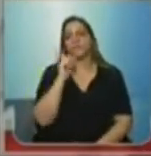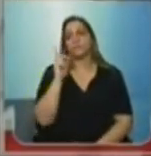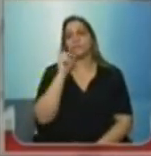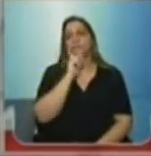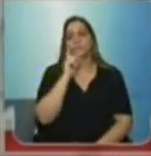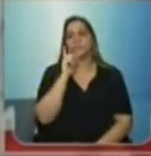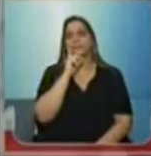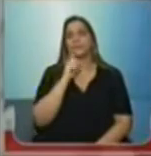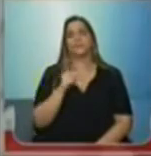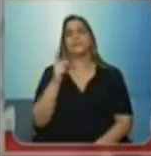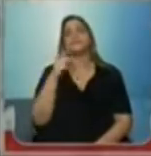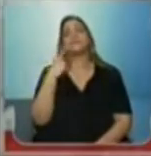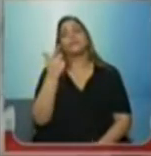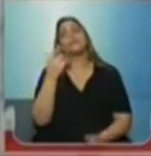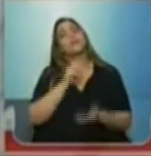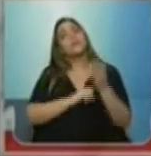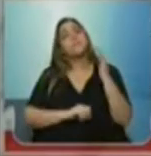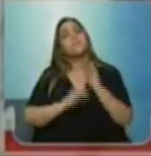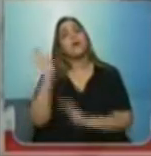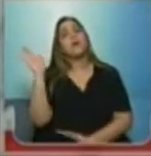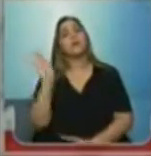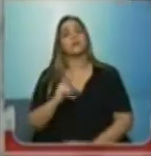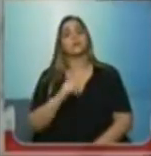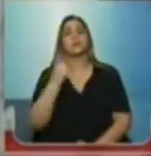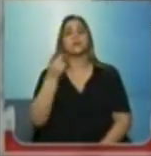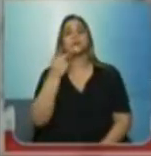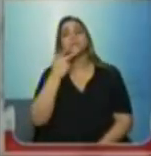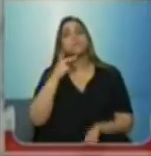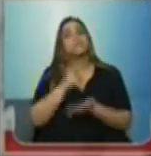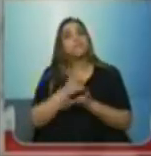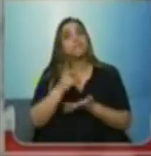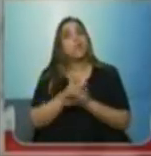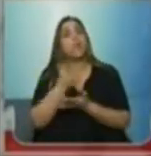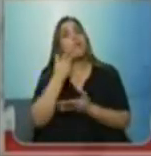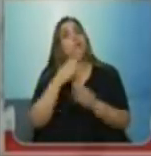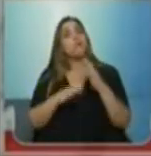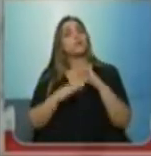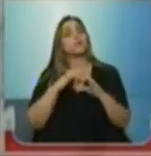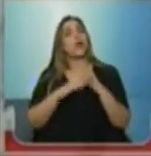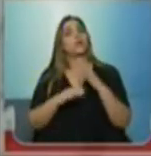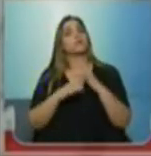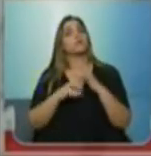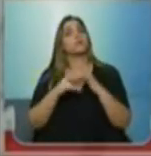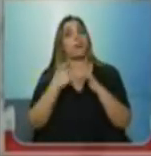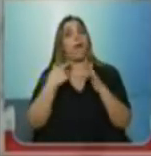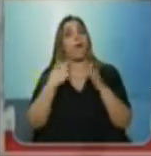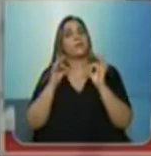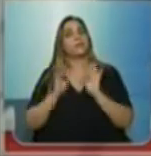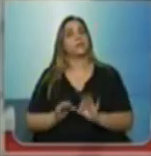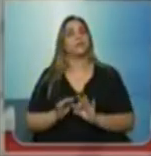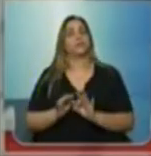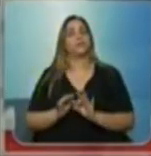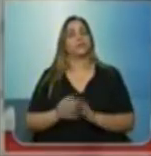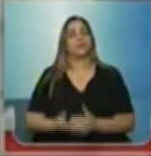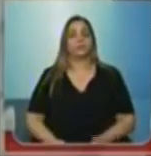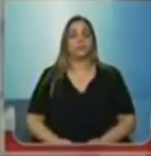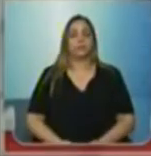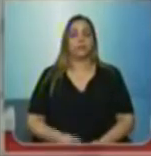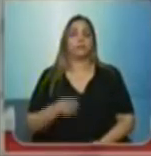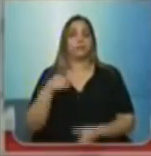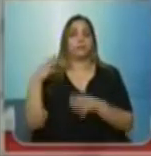professores estão indo embora, professores efetivos, concursados. Nesse cálculo, não foi